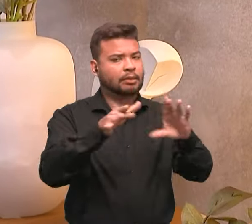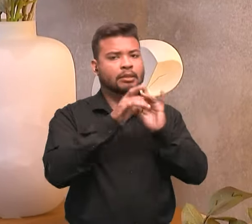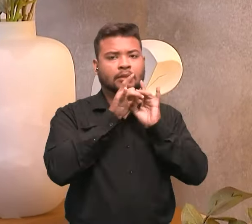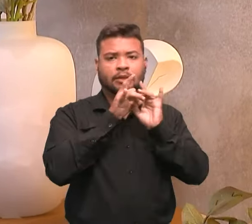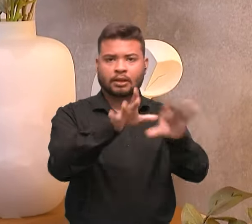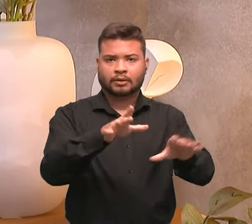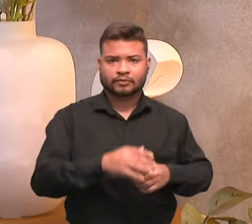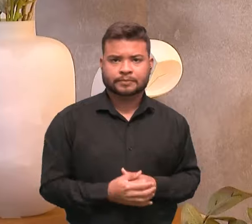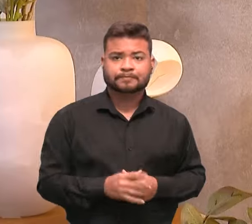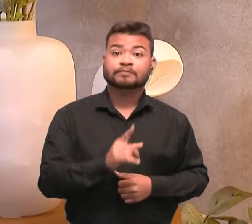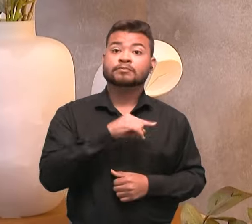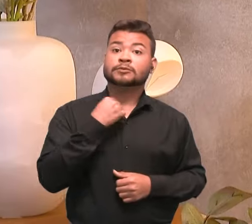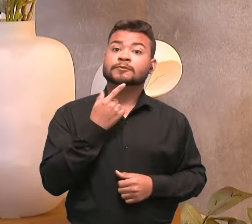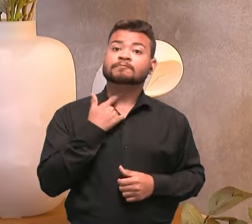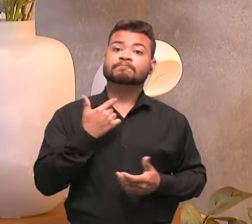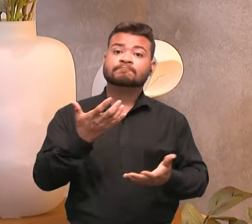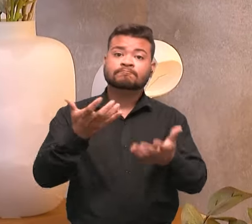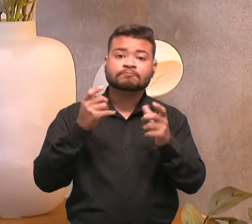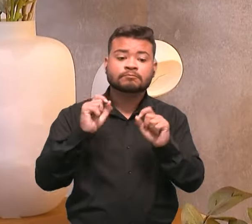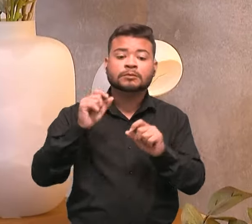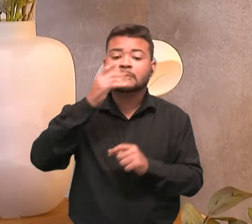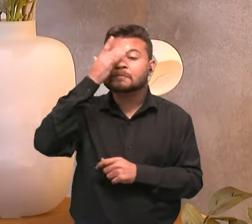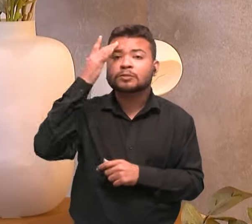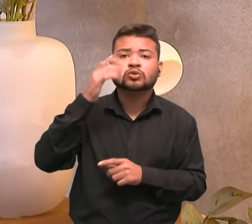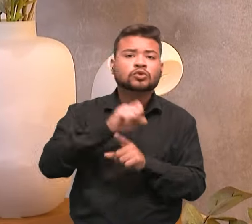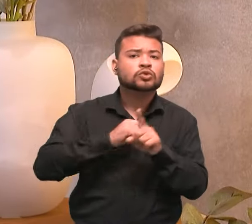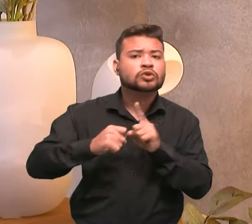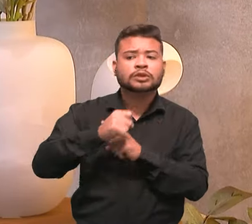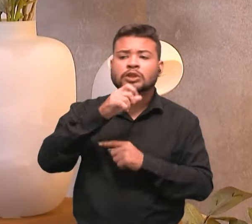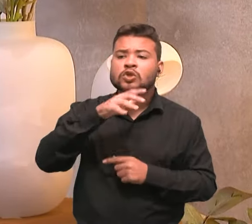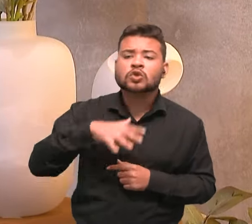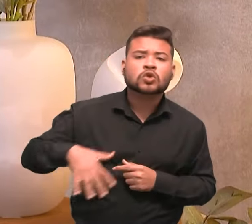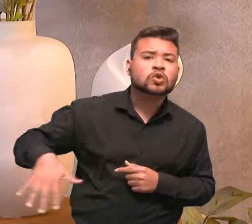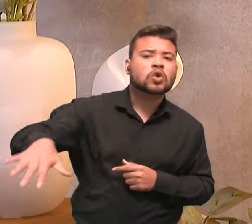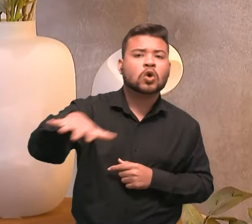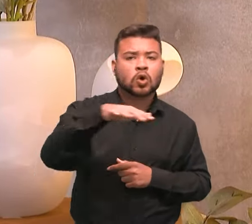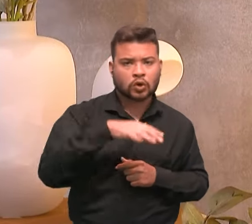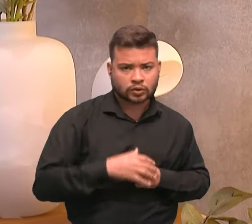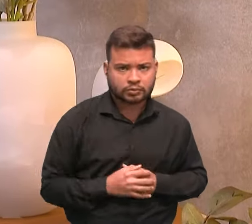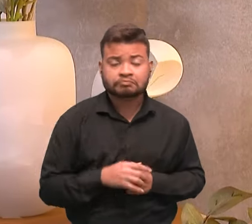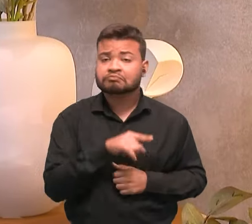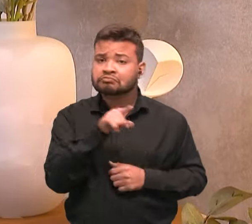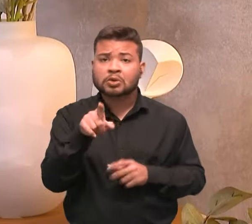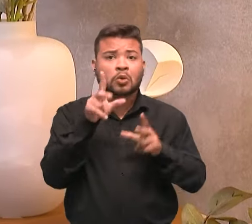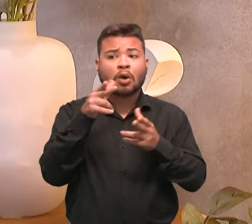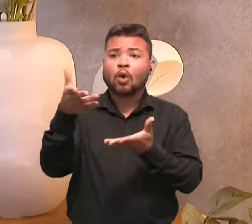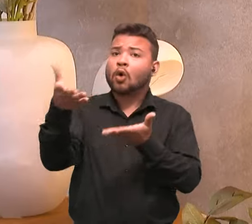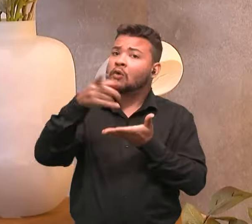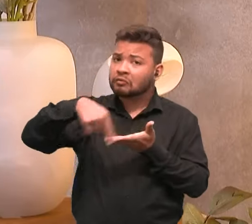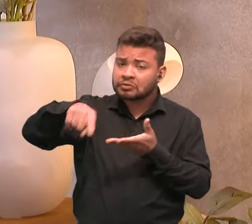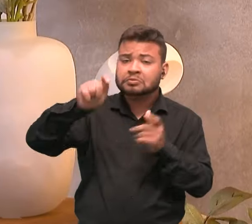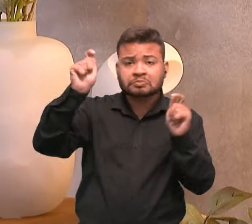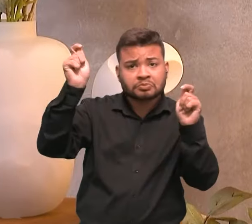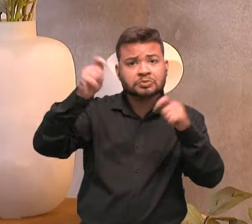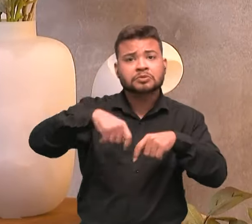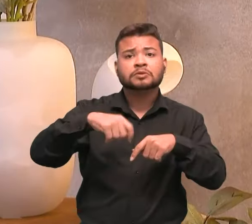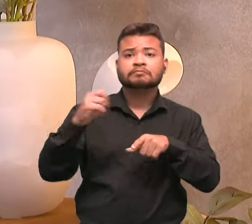Nós primamos por levar esse serviço a toda a sociedade. Então, sintam-se aí convidados e estimulados